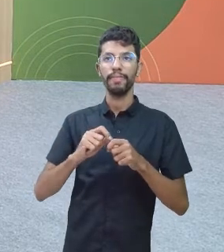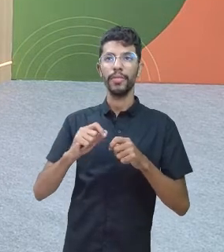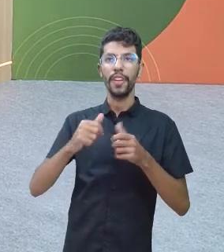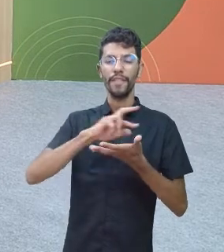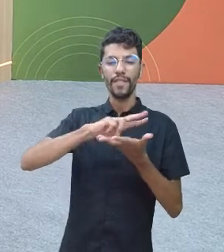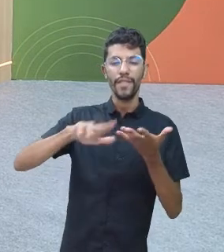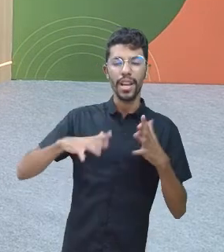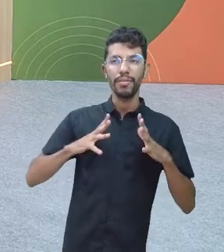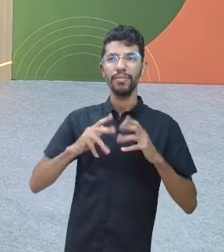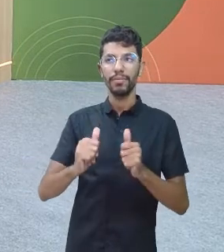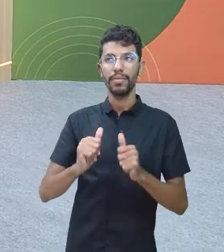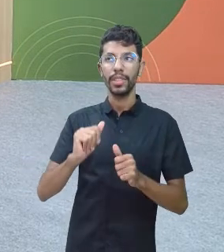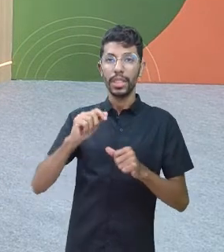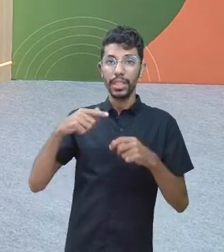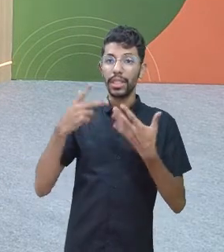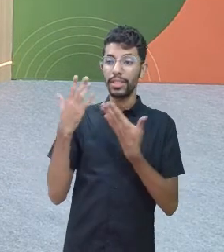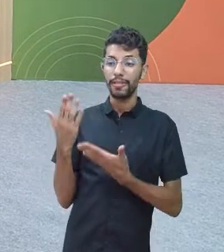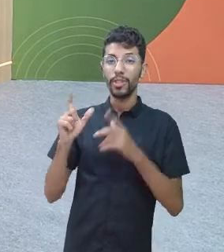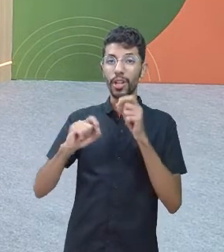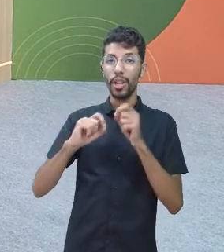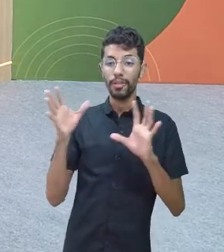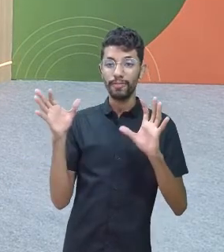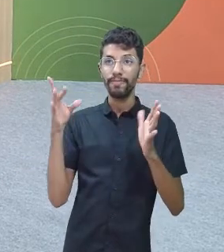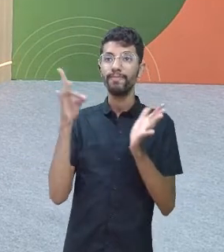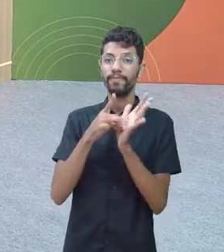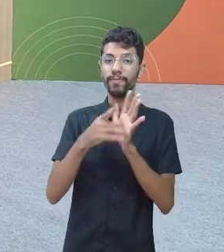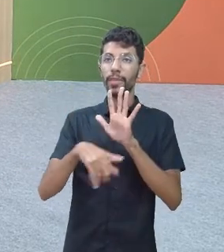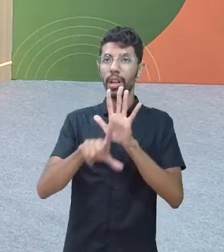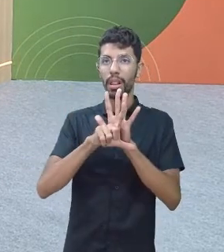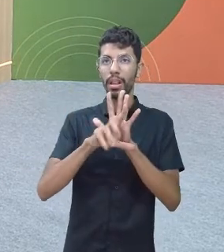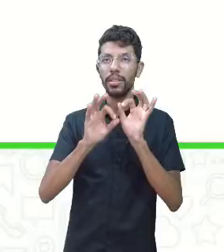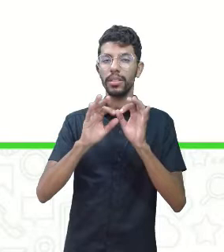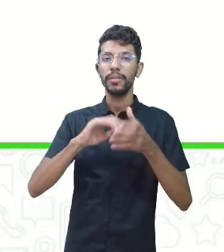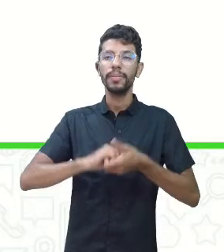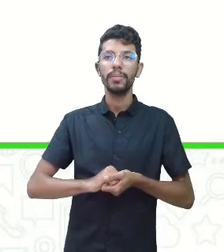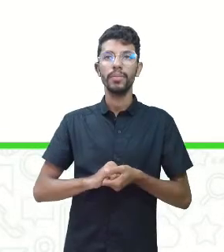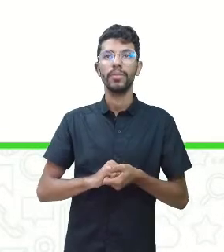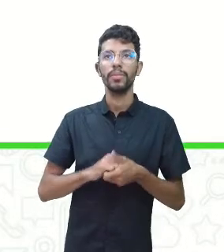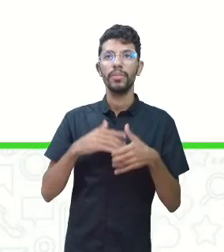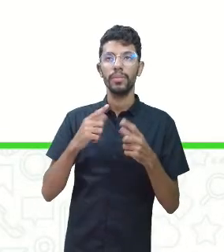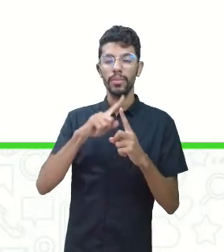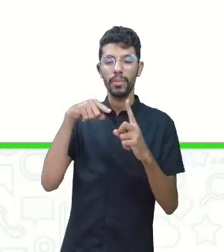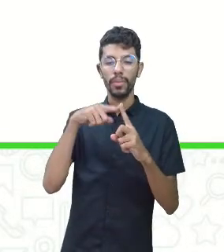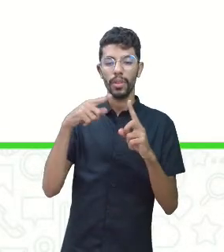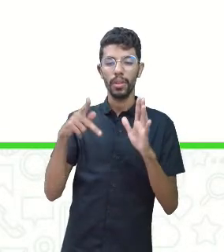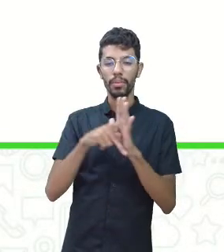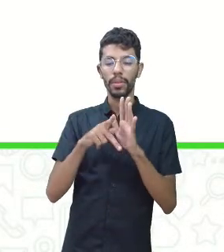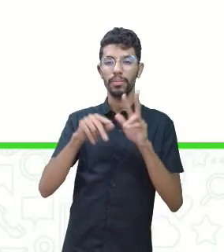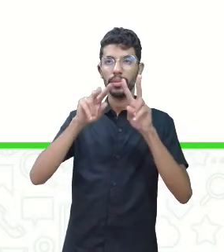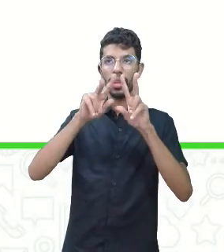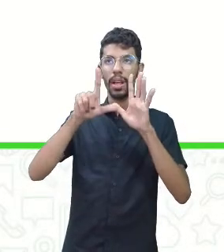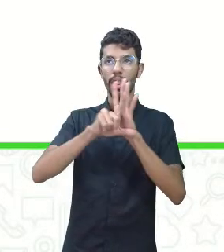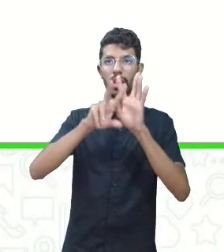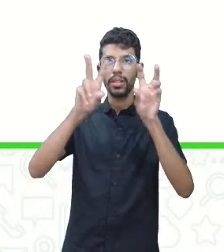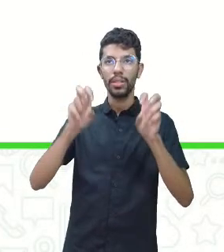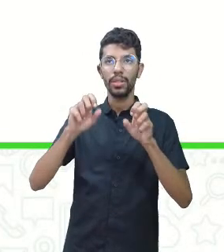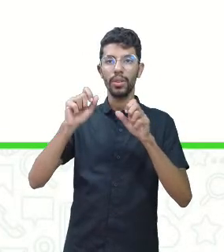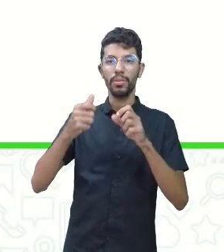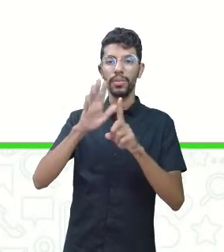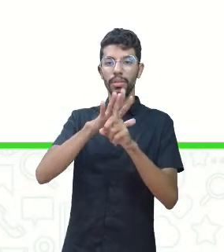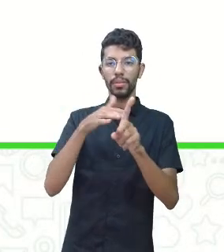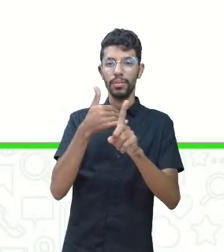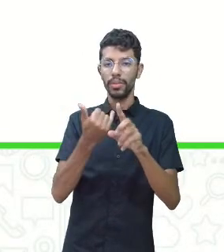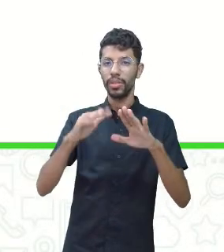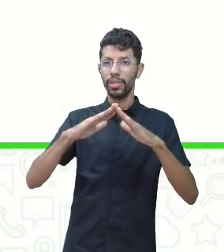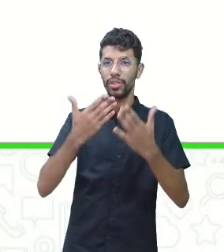o quê? Asegurado por lei. Então, o objetivo da lei sobre o bullying escolar é, lê